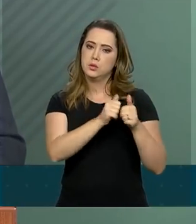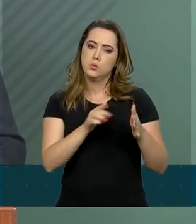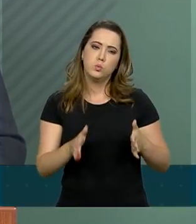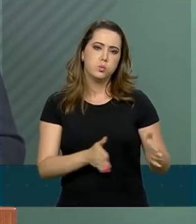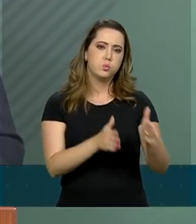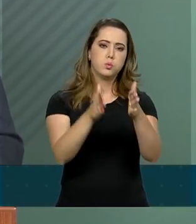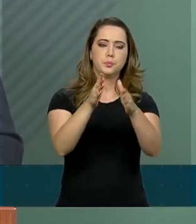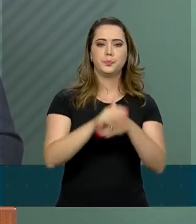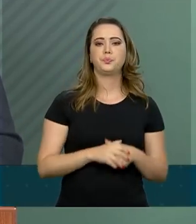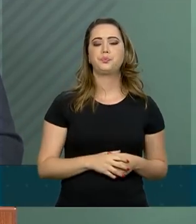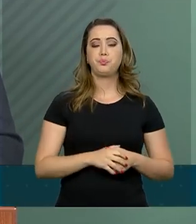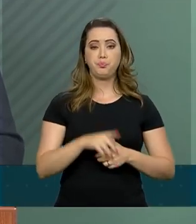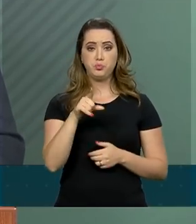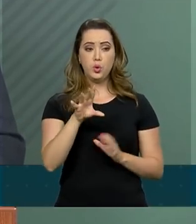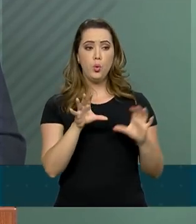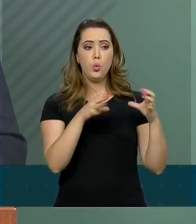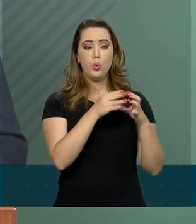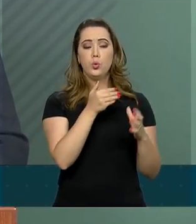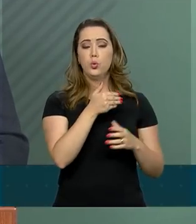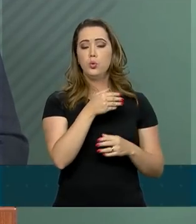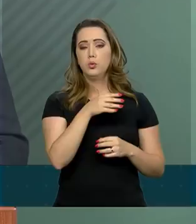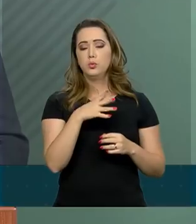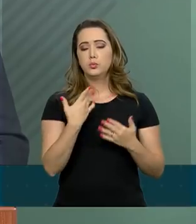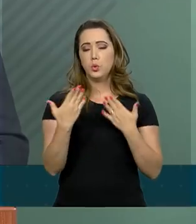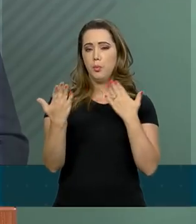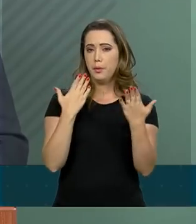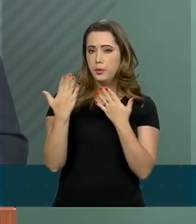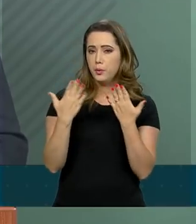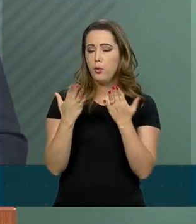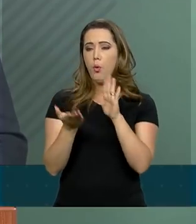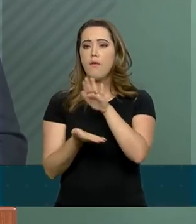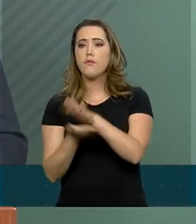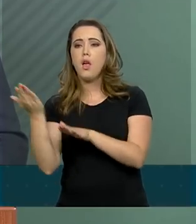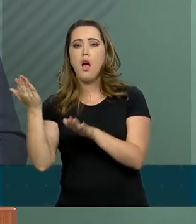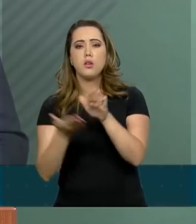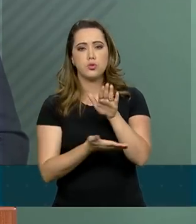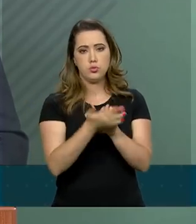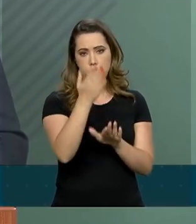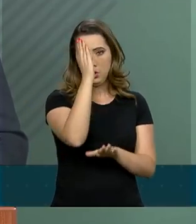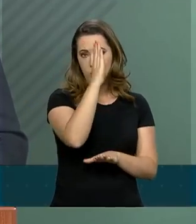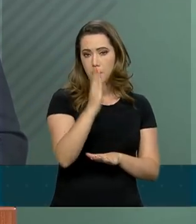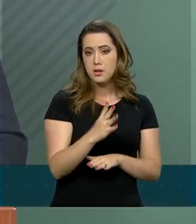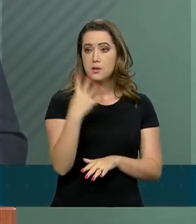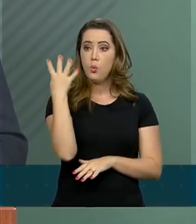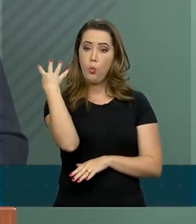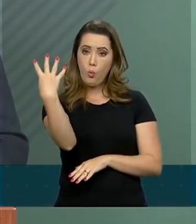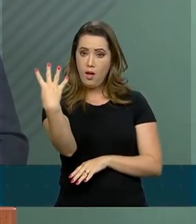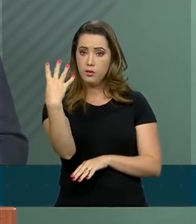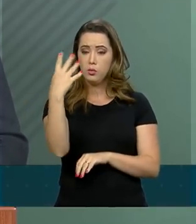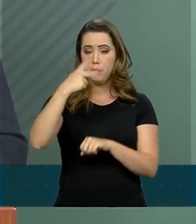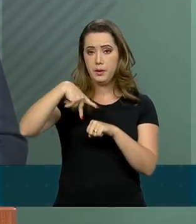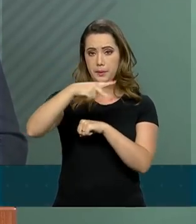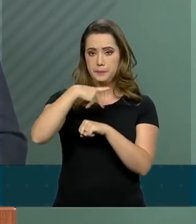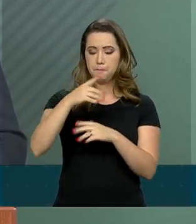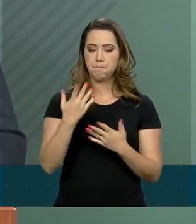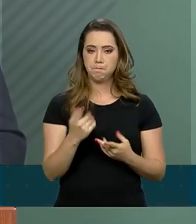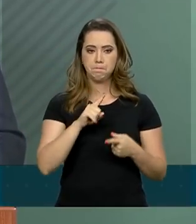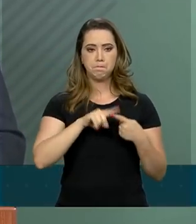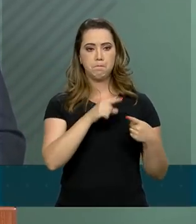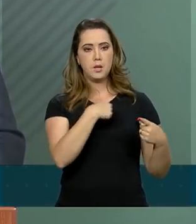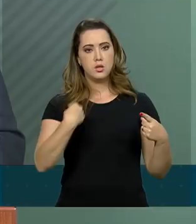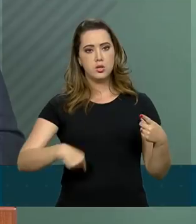viagem que a Comitiva Brasileira realizou em quatro países, a saber, China,